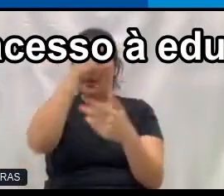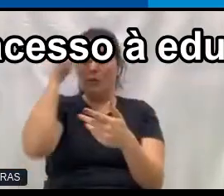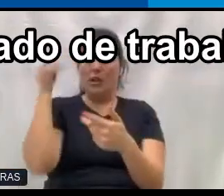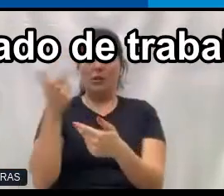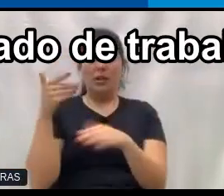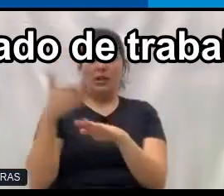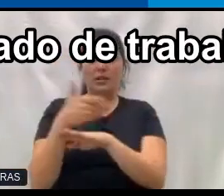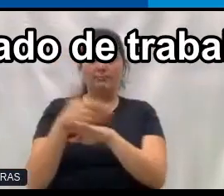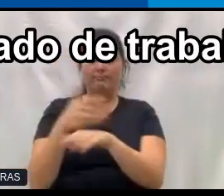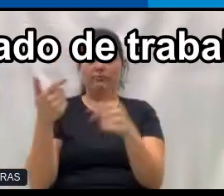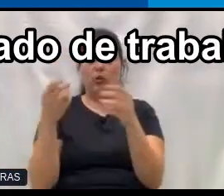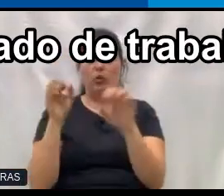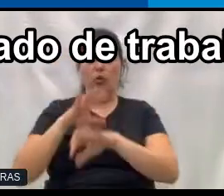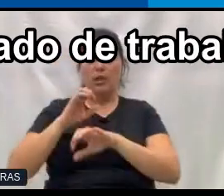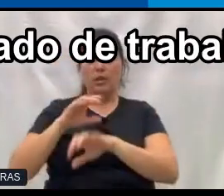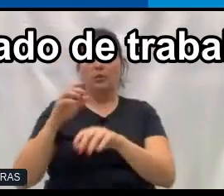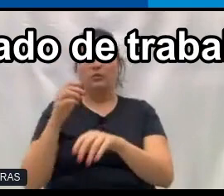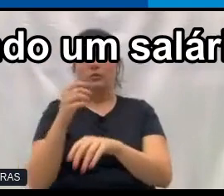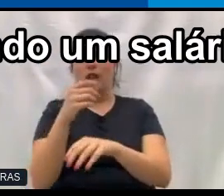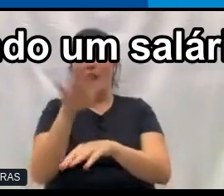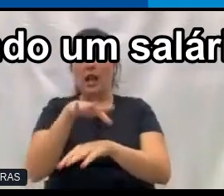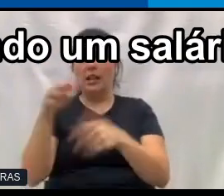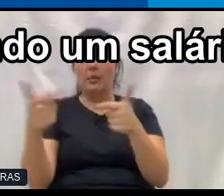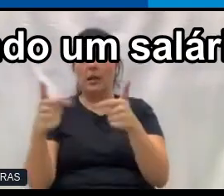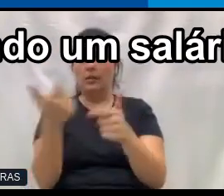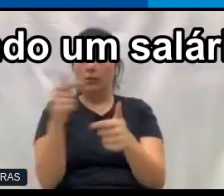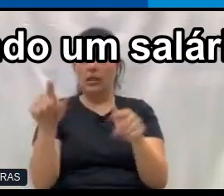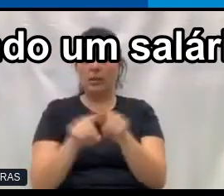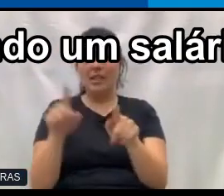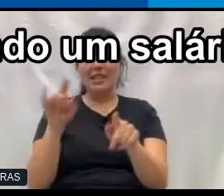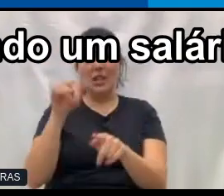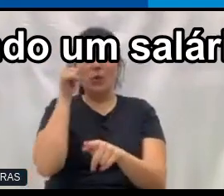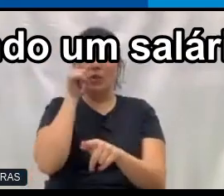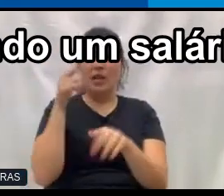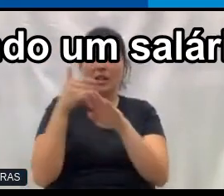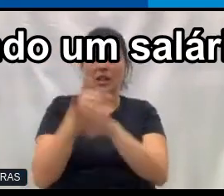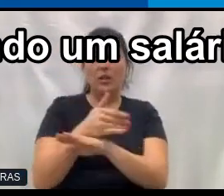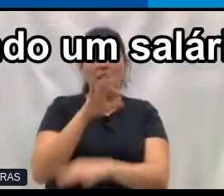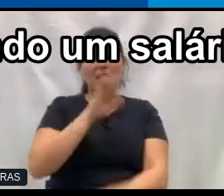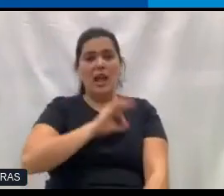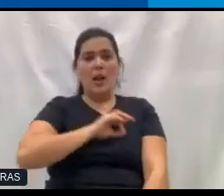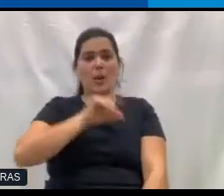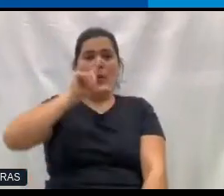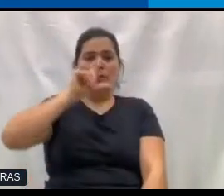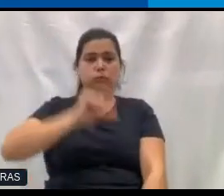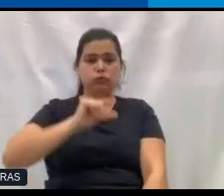à educação, muito menos ao mercado de trabalho. E quando têm acesso, é ganhando um salário bem baixo.